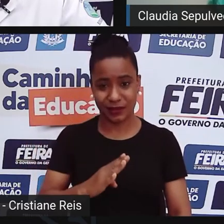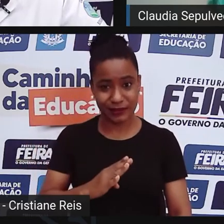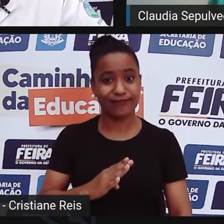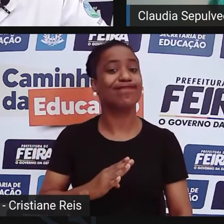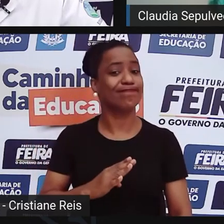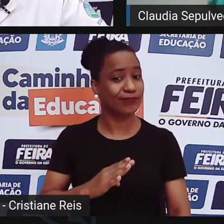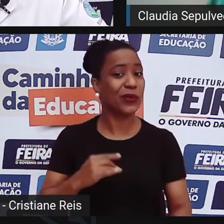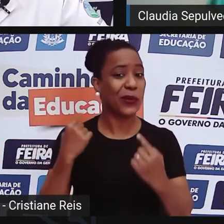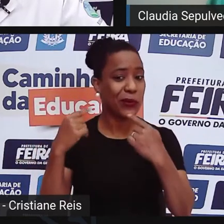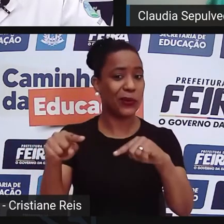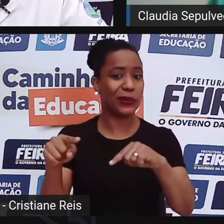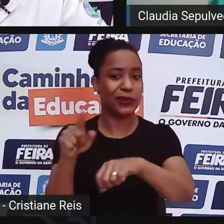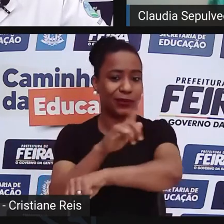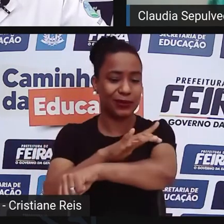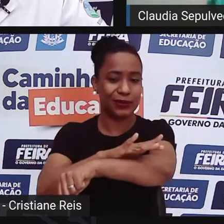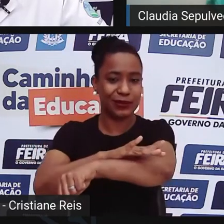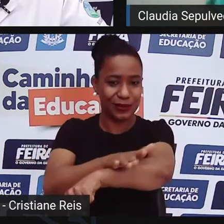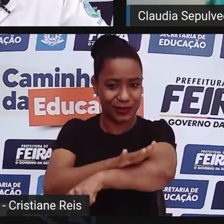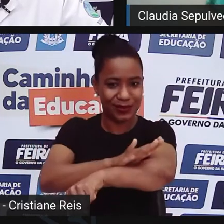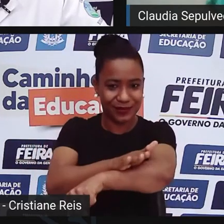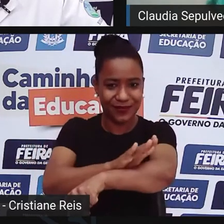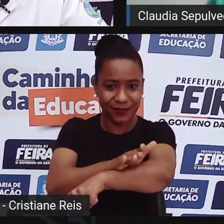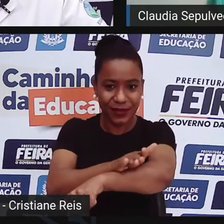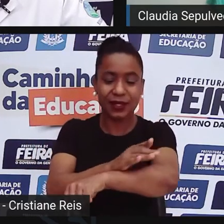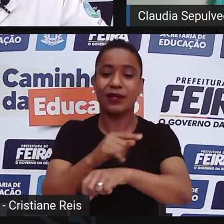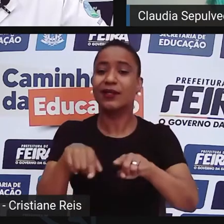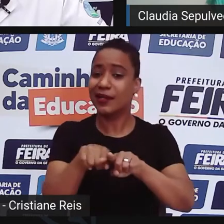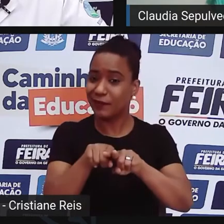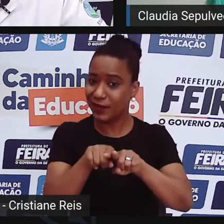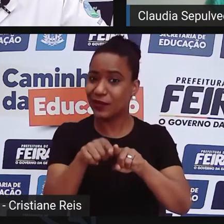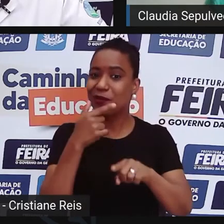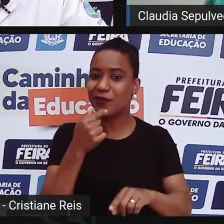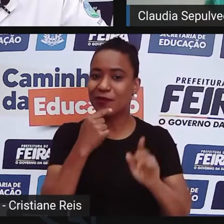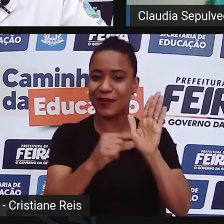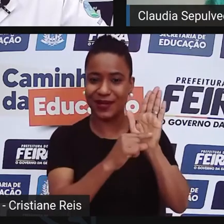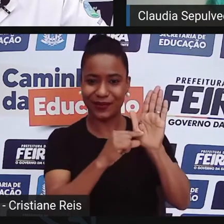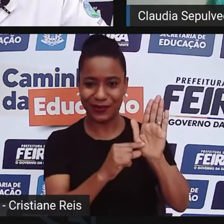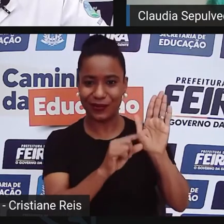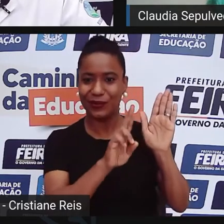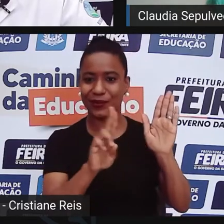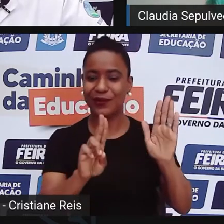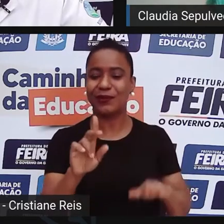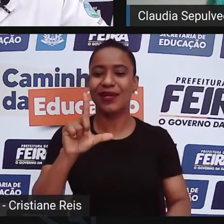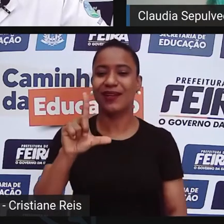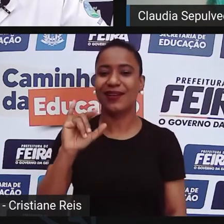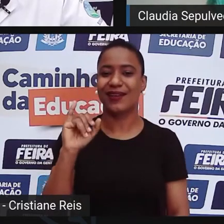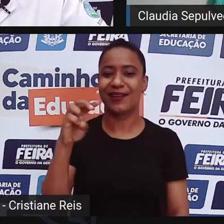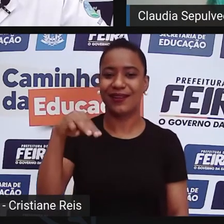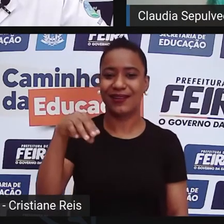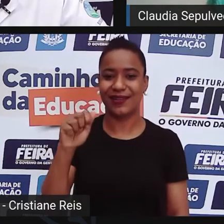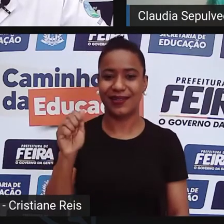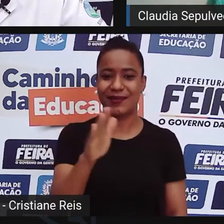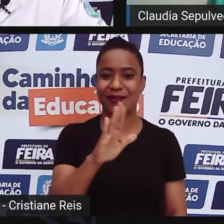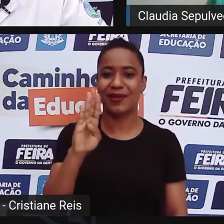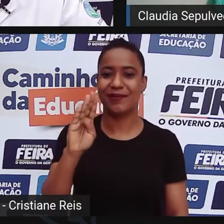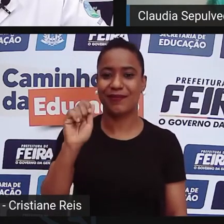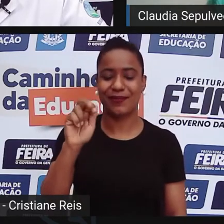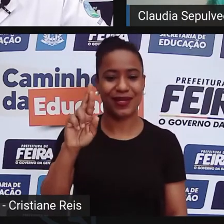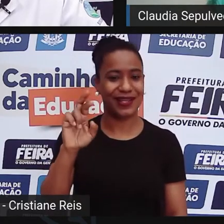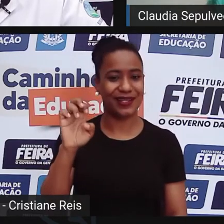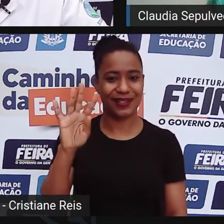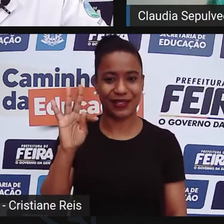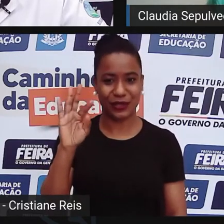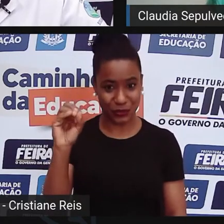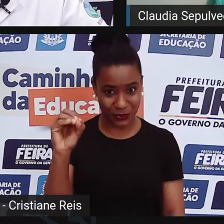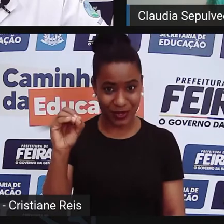nesse mesmo momento nós tínhamos o Lima Barreto, que era um autor negro, que ia fazer uma crônica social da periferia do Rio de